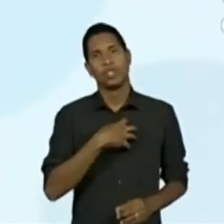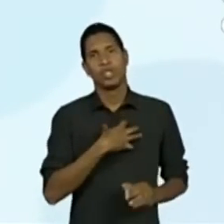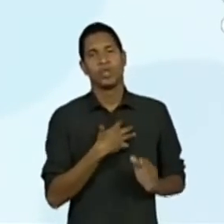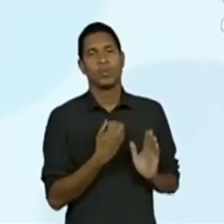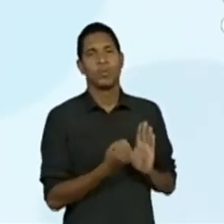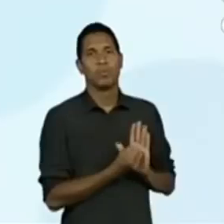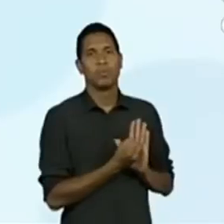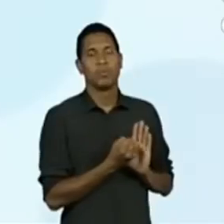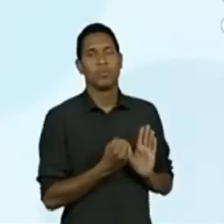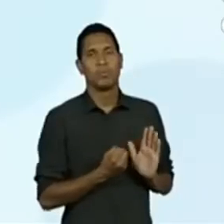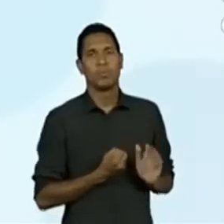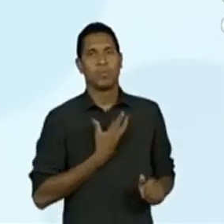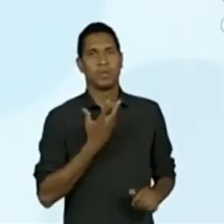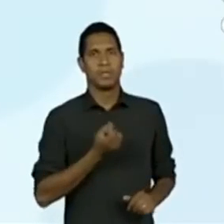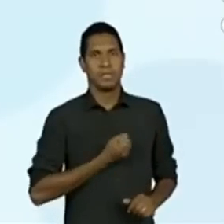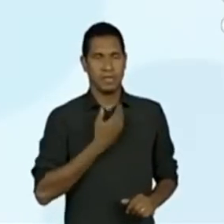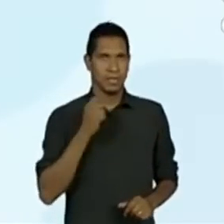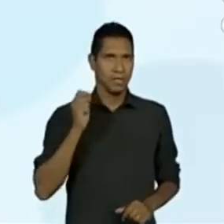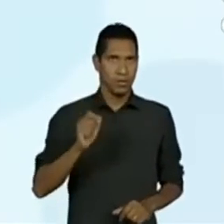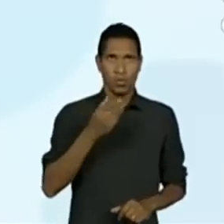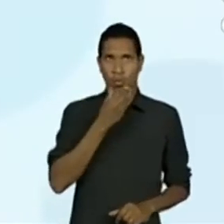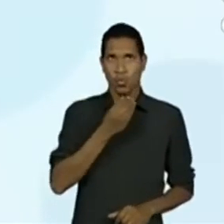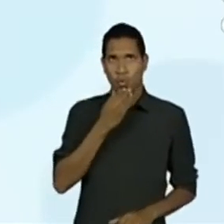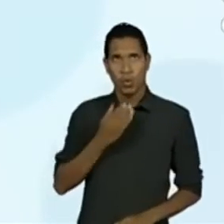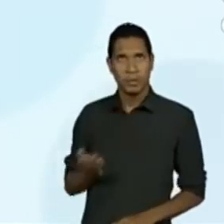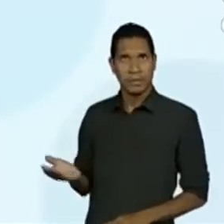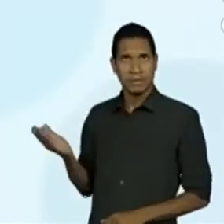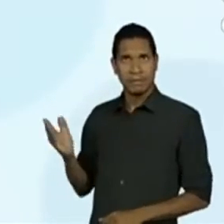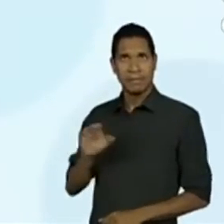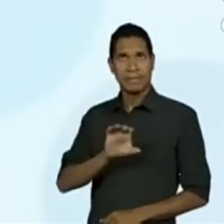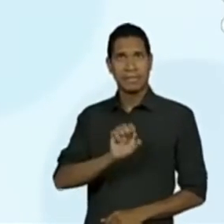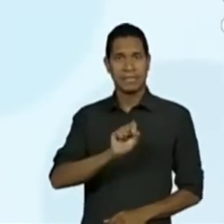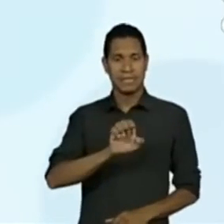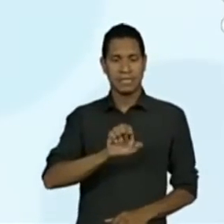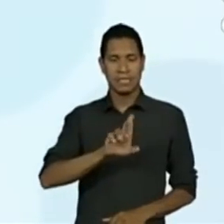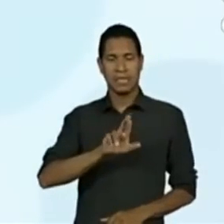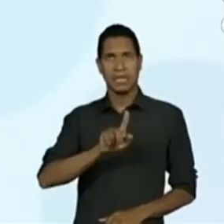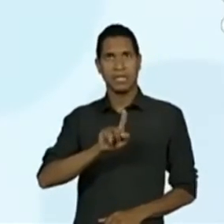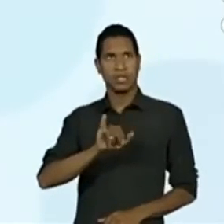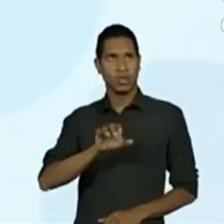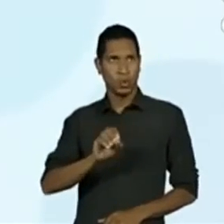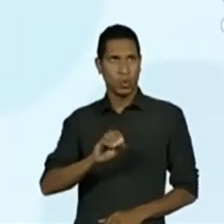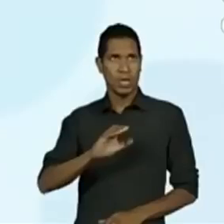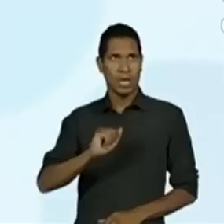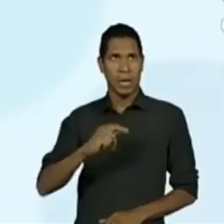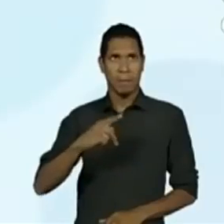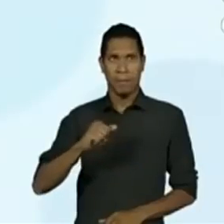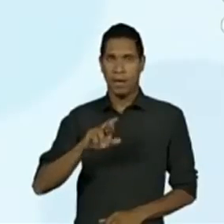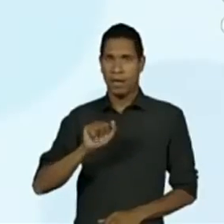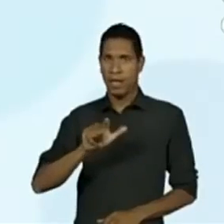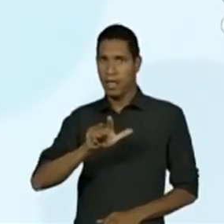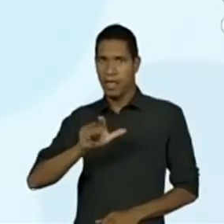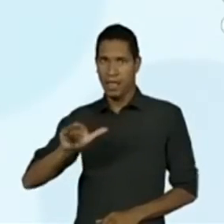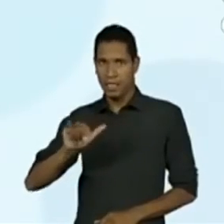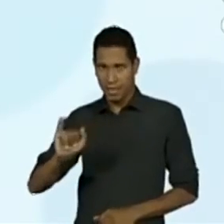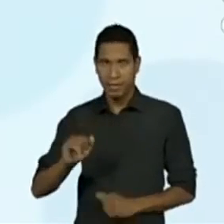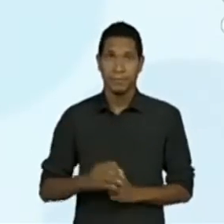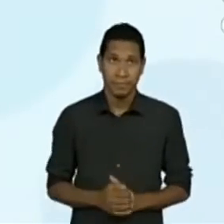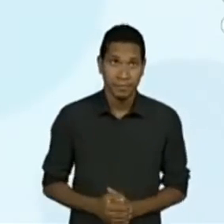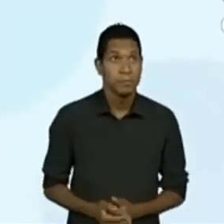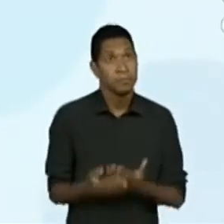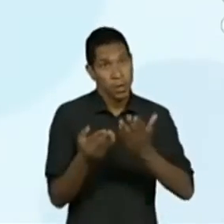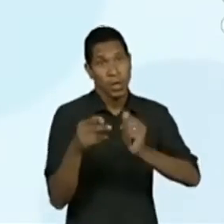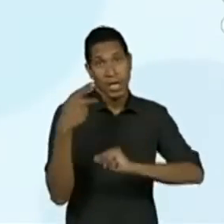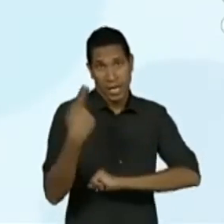do autor Sérgio Caparelli. Particularmente, eu gosto muito. Continuando. Neste site, organizado por Ana